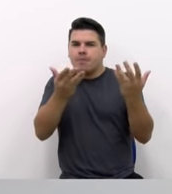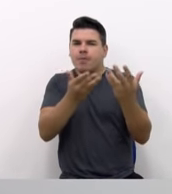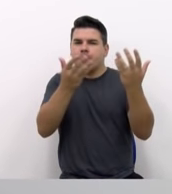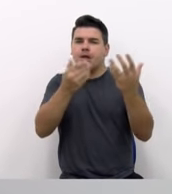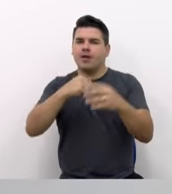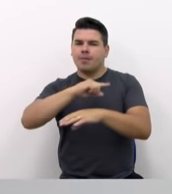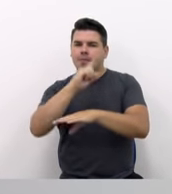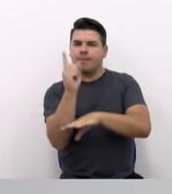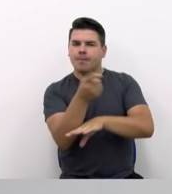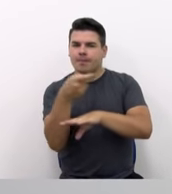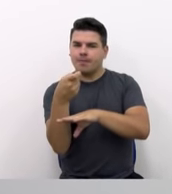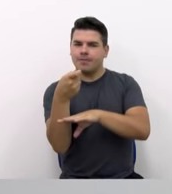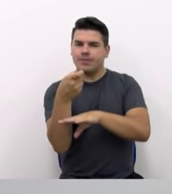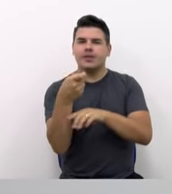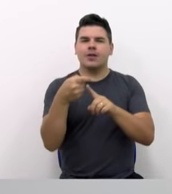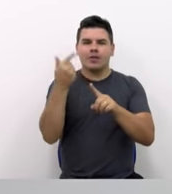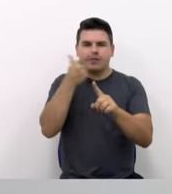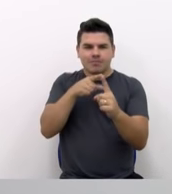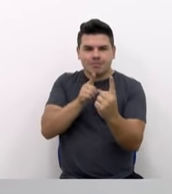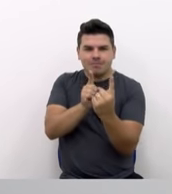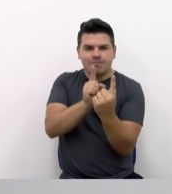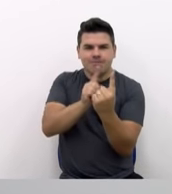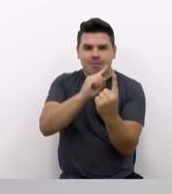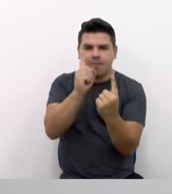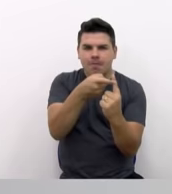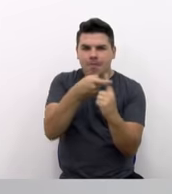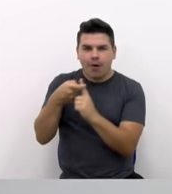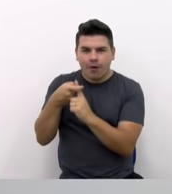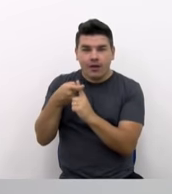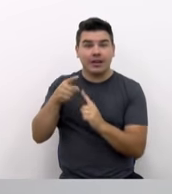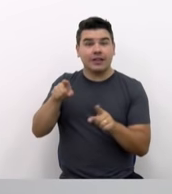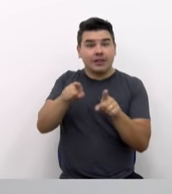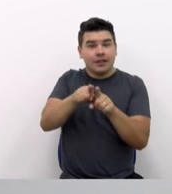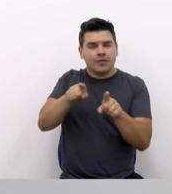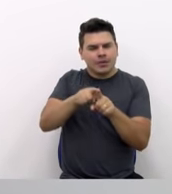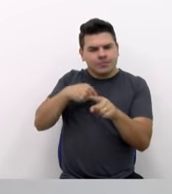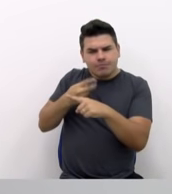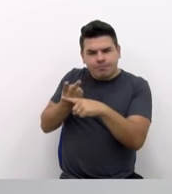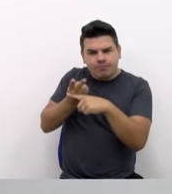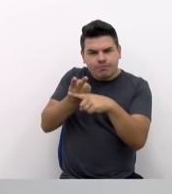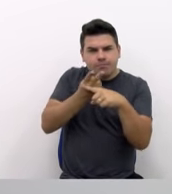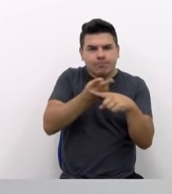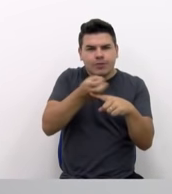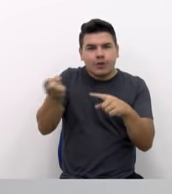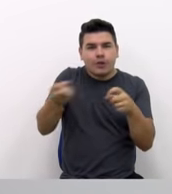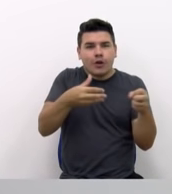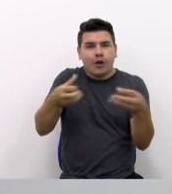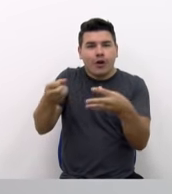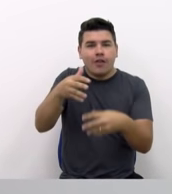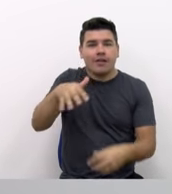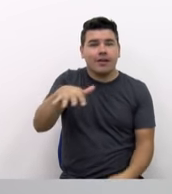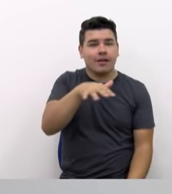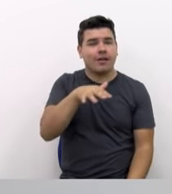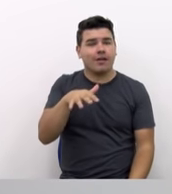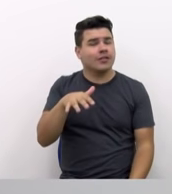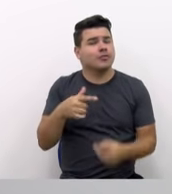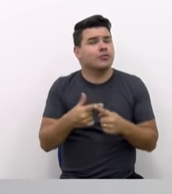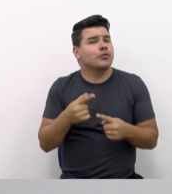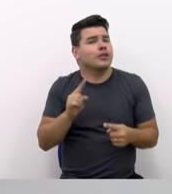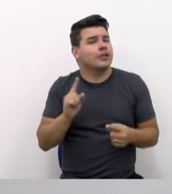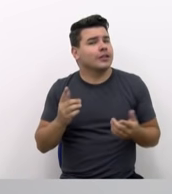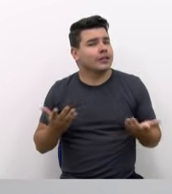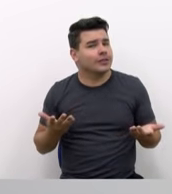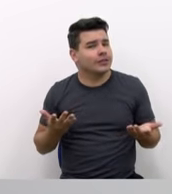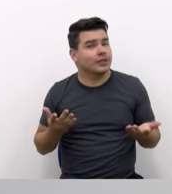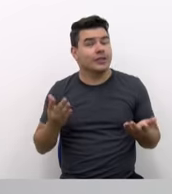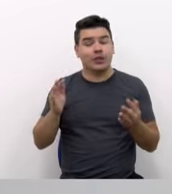que devem virar clientes. E depois até pesquisar novos mercados, por que não? E no final de tudo, quem